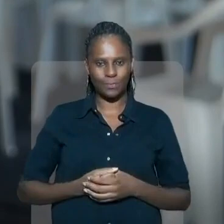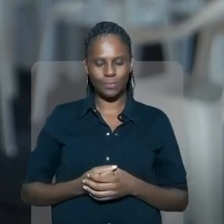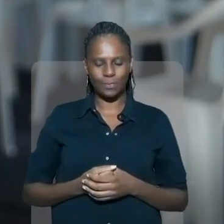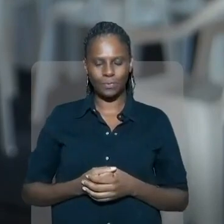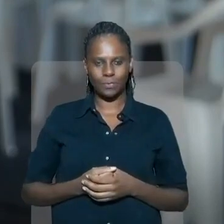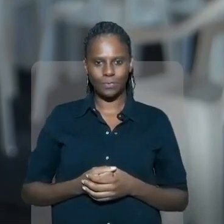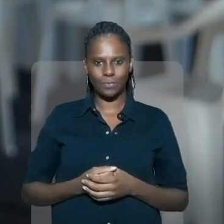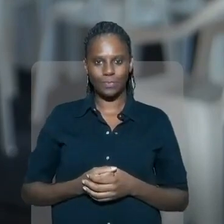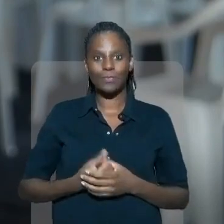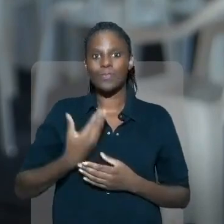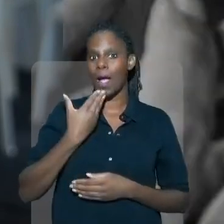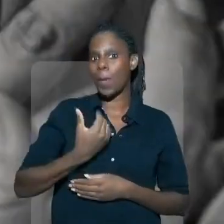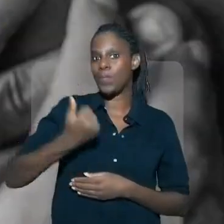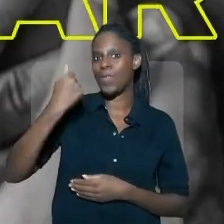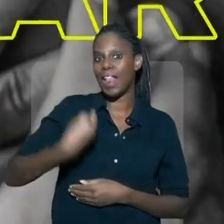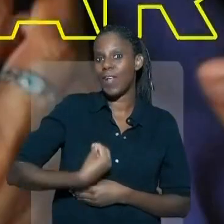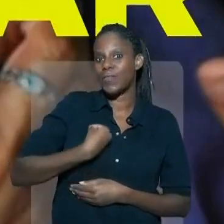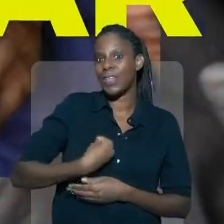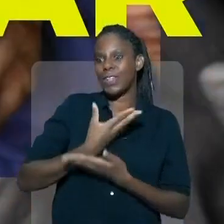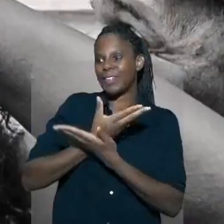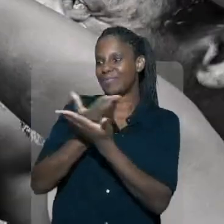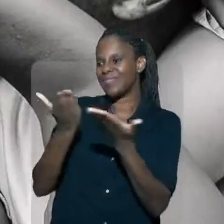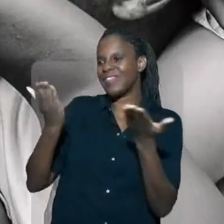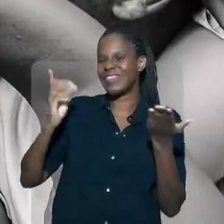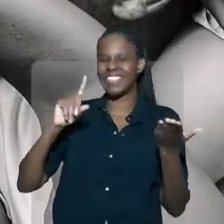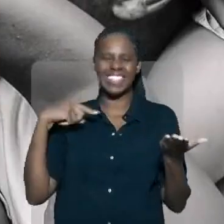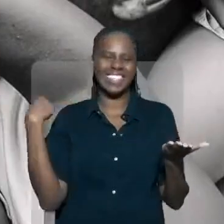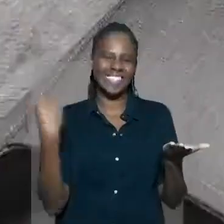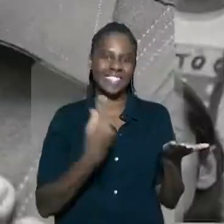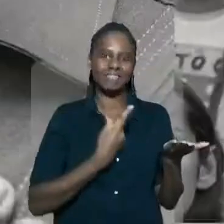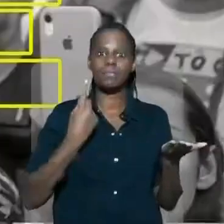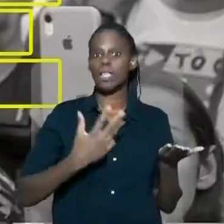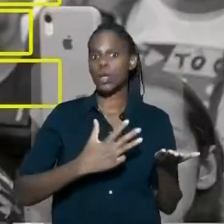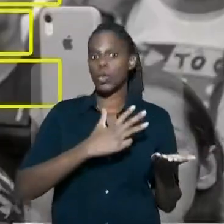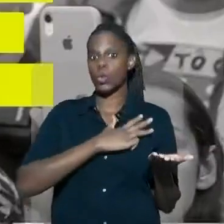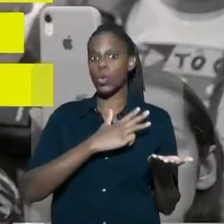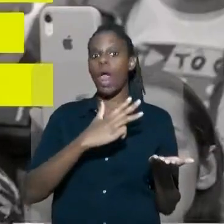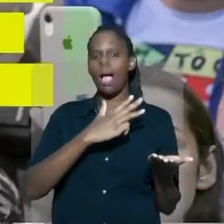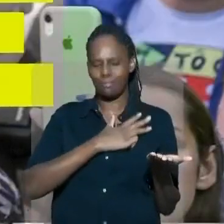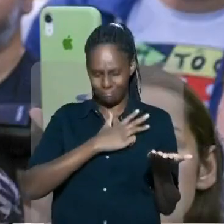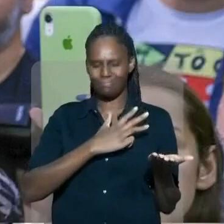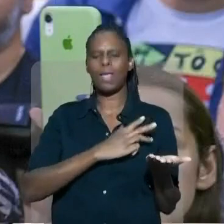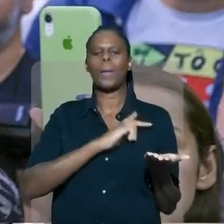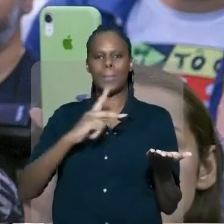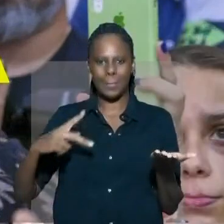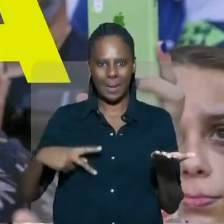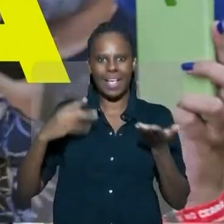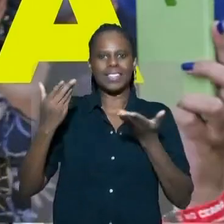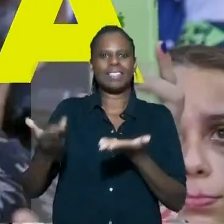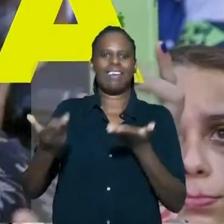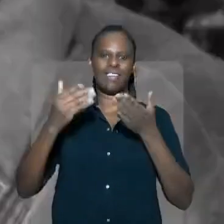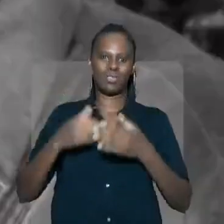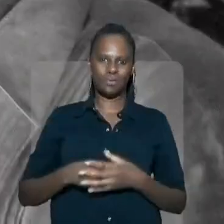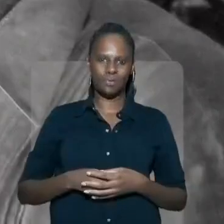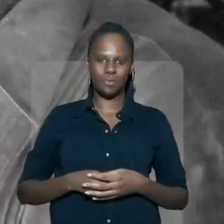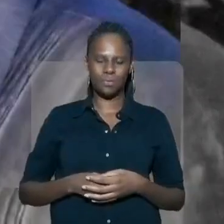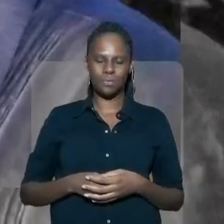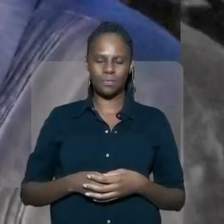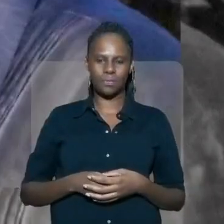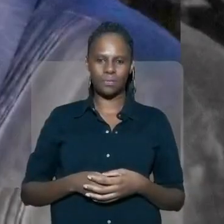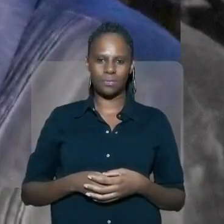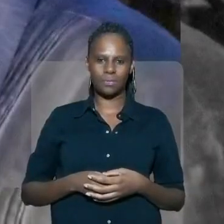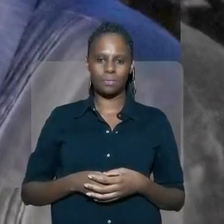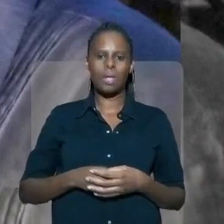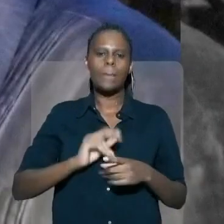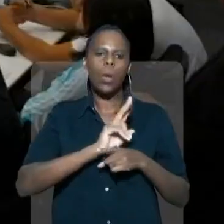Foi no poder da palavra. Para melhorar a vida da gente, é Lula, Lula, Lula